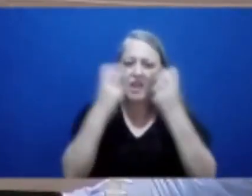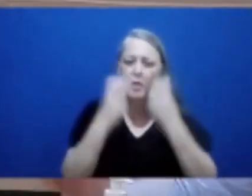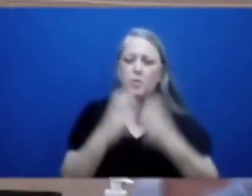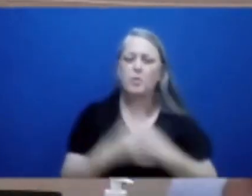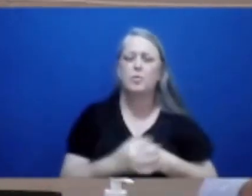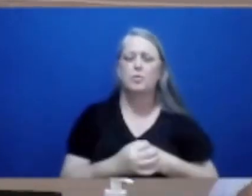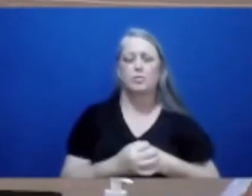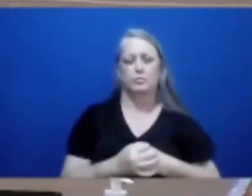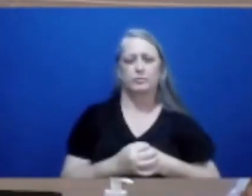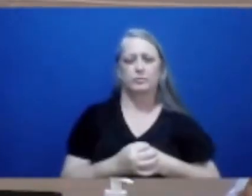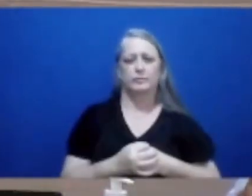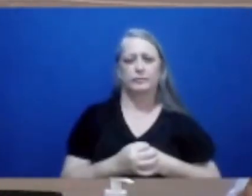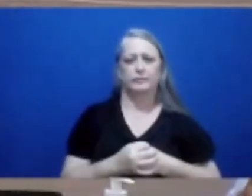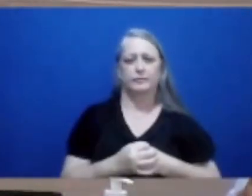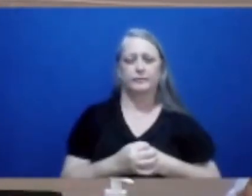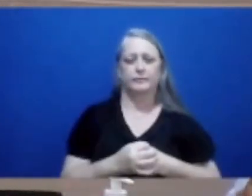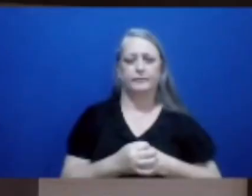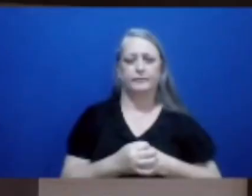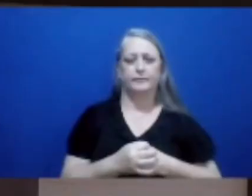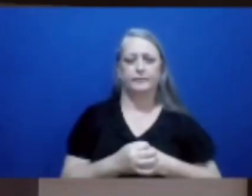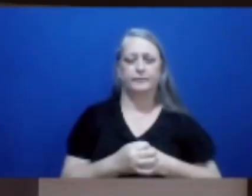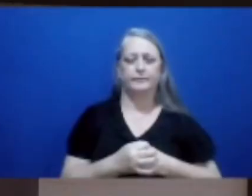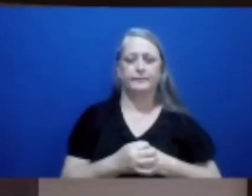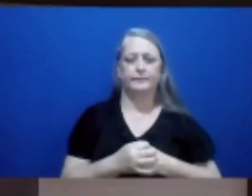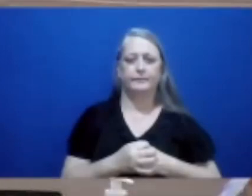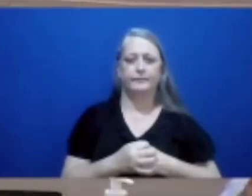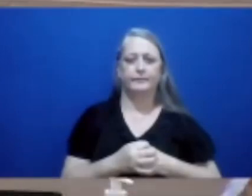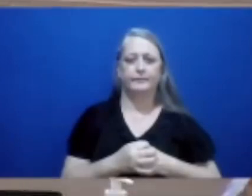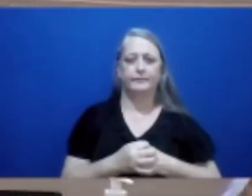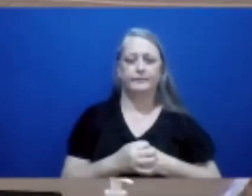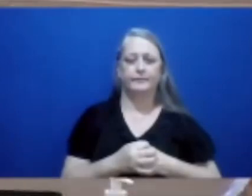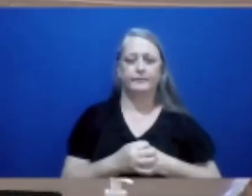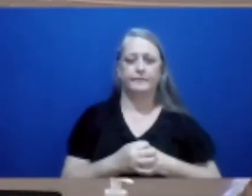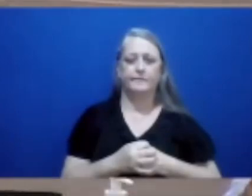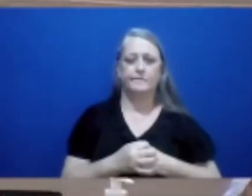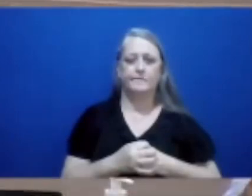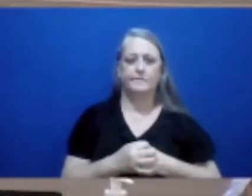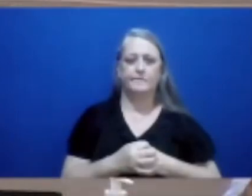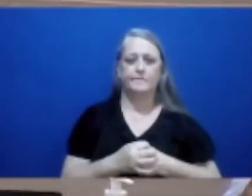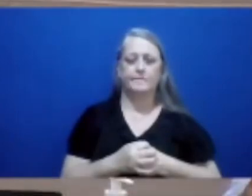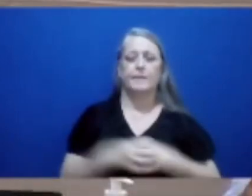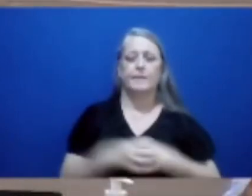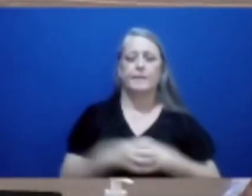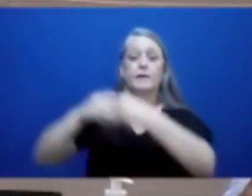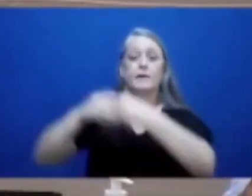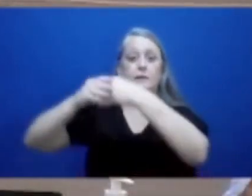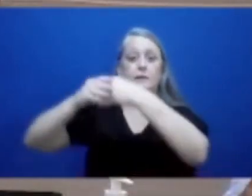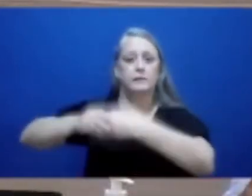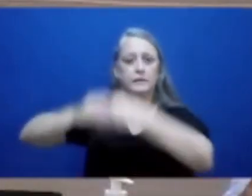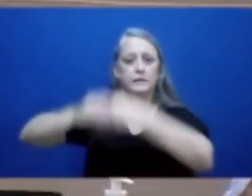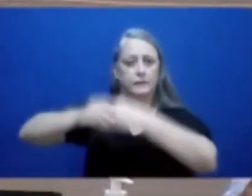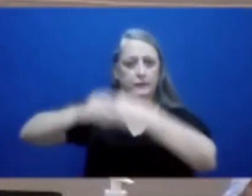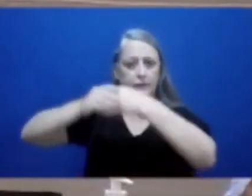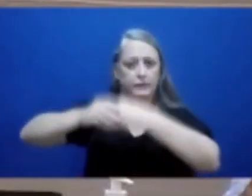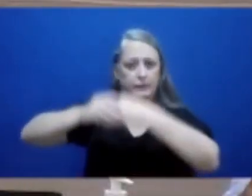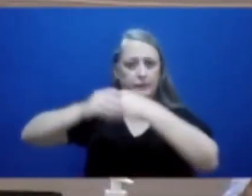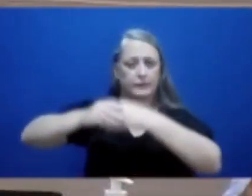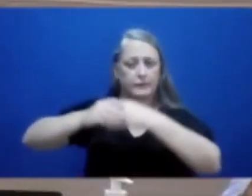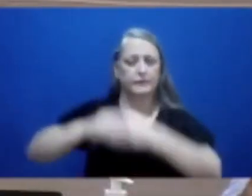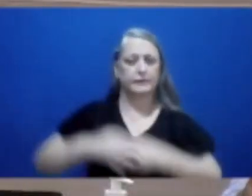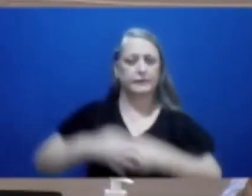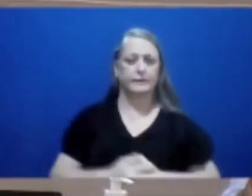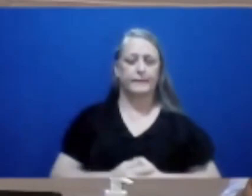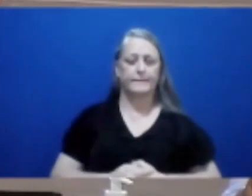Bom, só para caminhar, senhor presidente, eu queria cumprimentar. A questão de ordem é minha, vereador, dá para